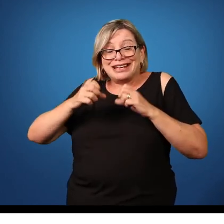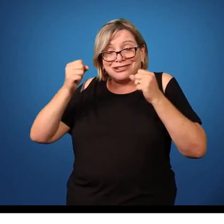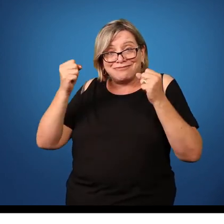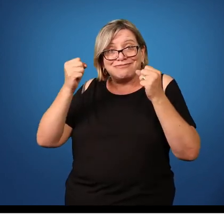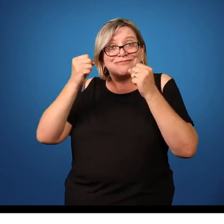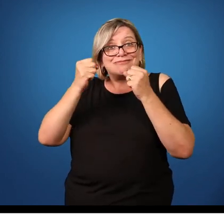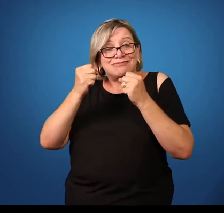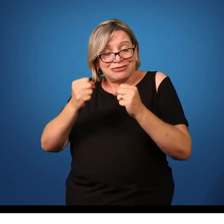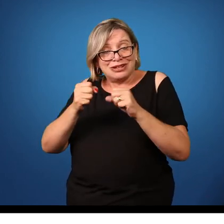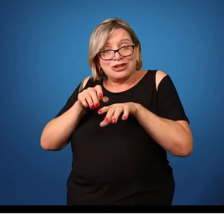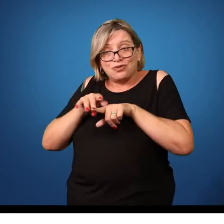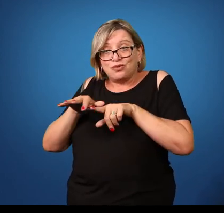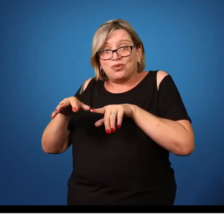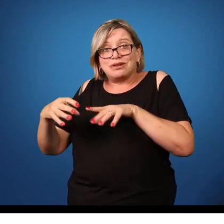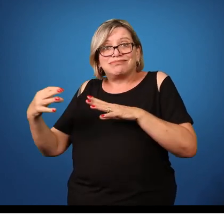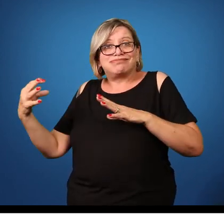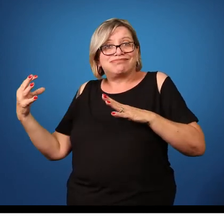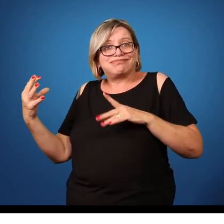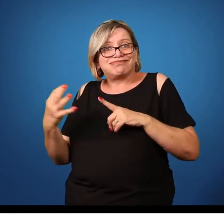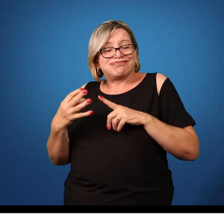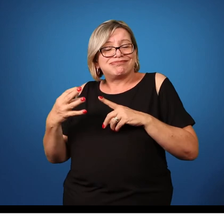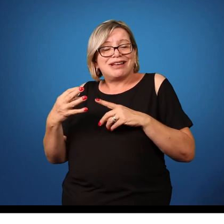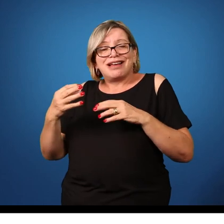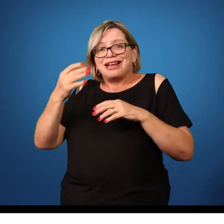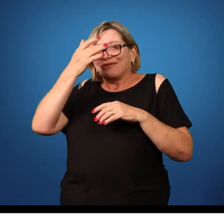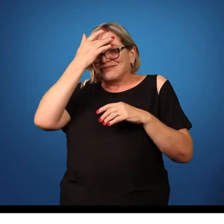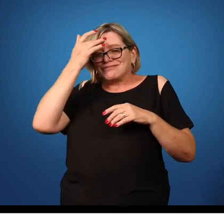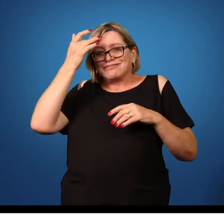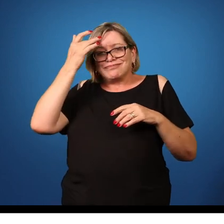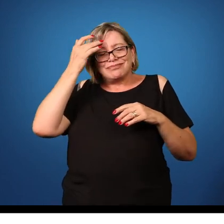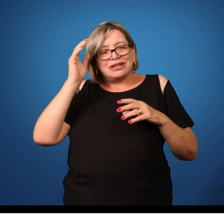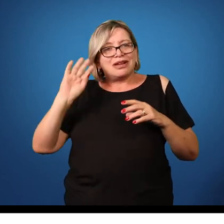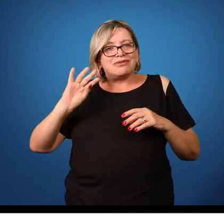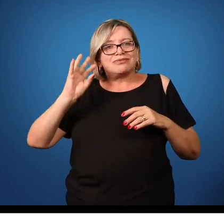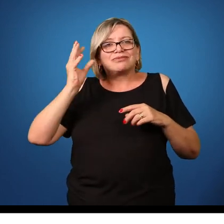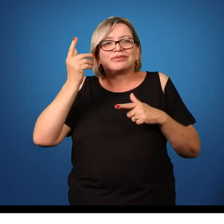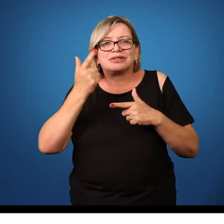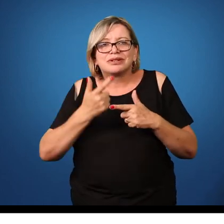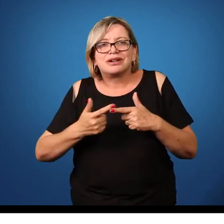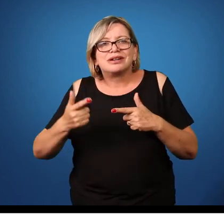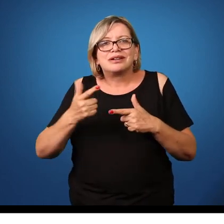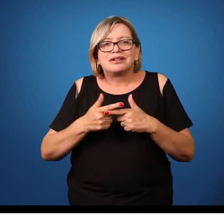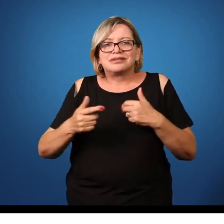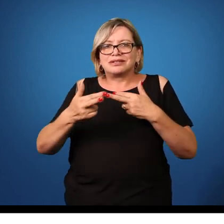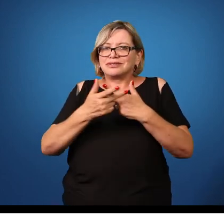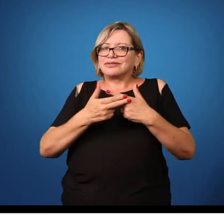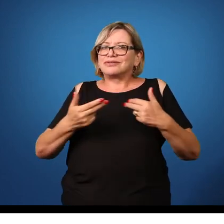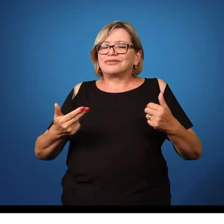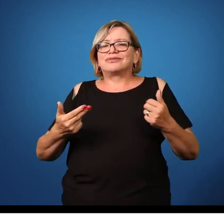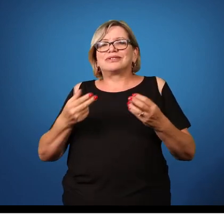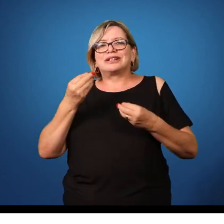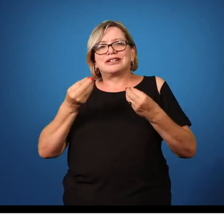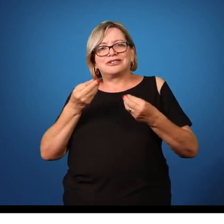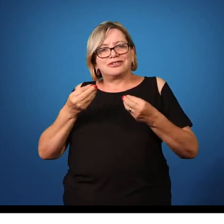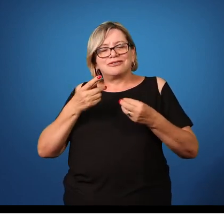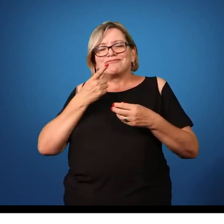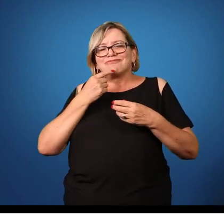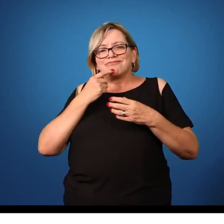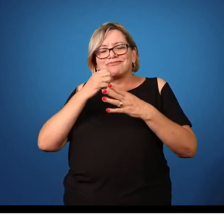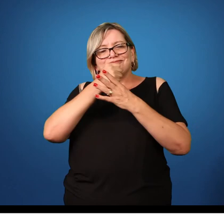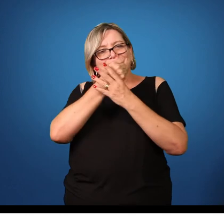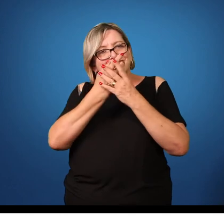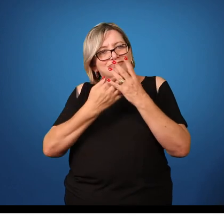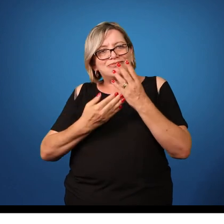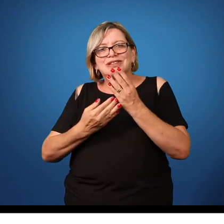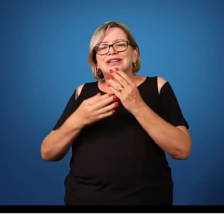contaminar o ser humano causando várias consequências relacionadas à presença do verme no sistema circulatório